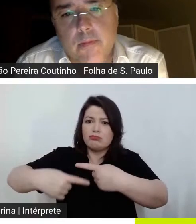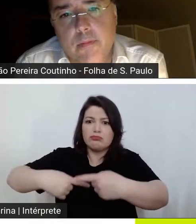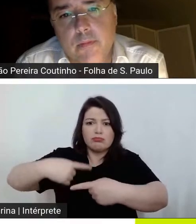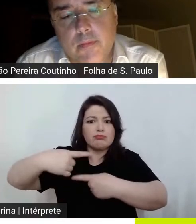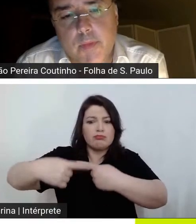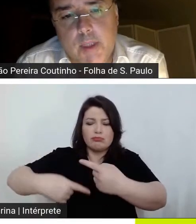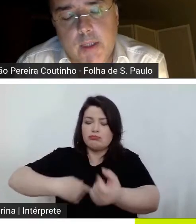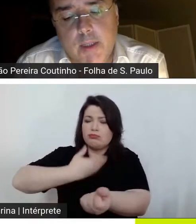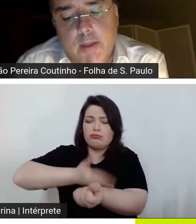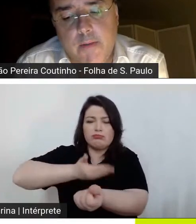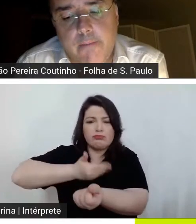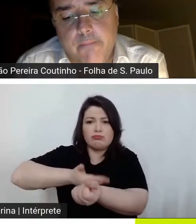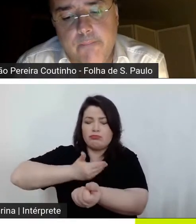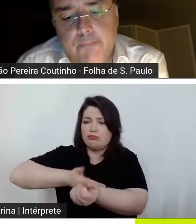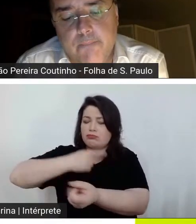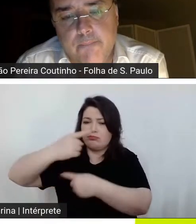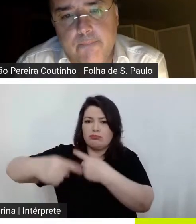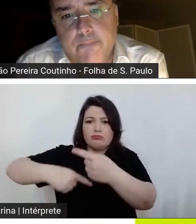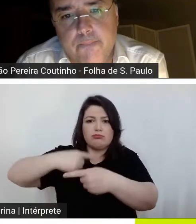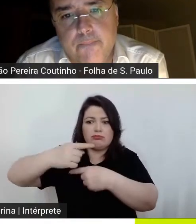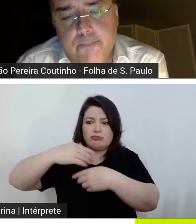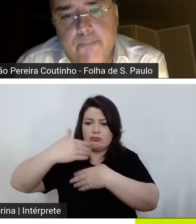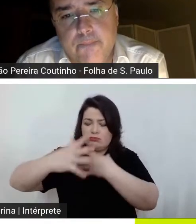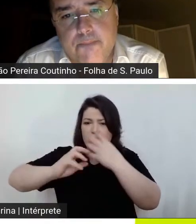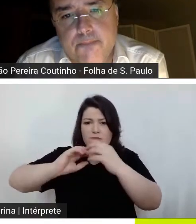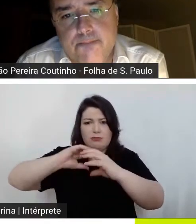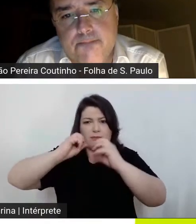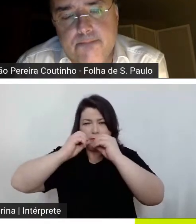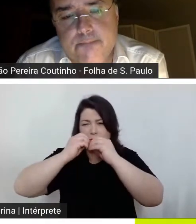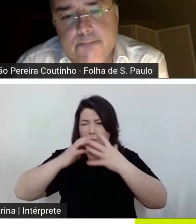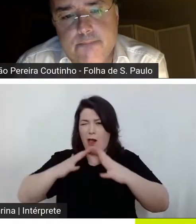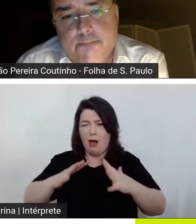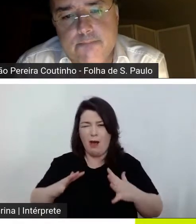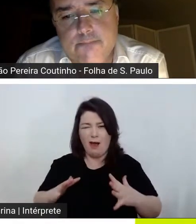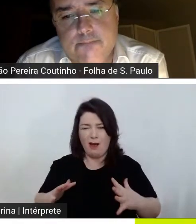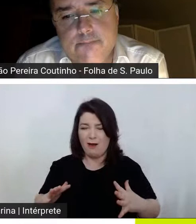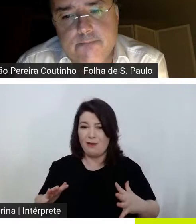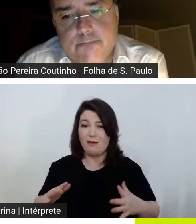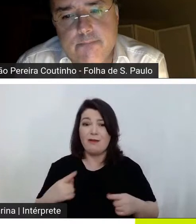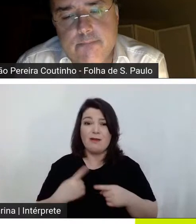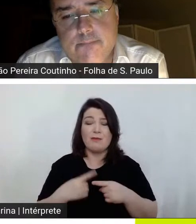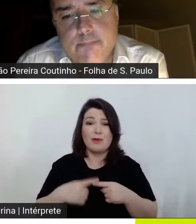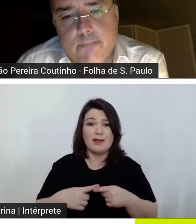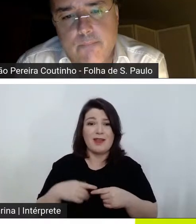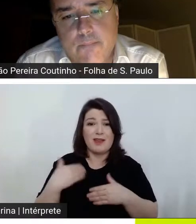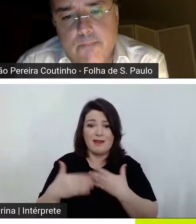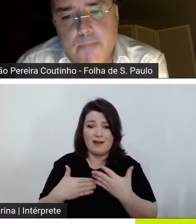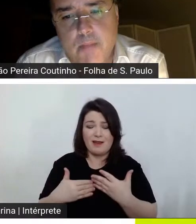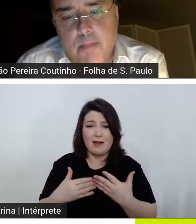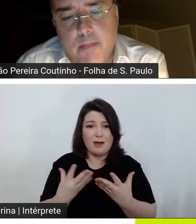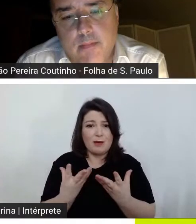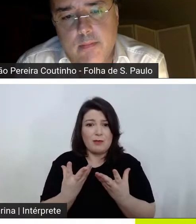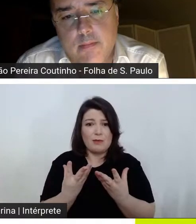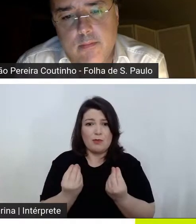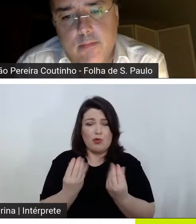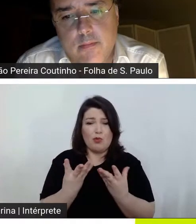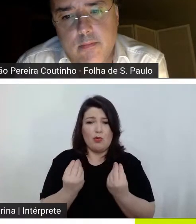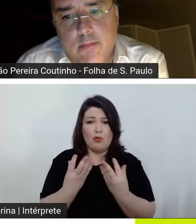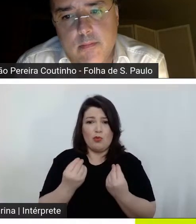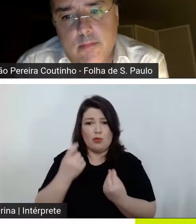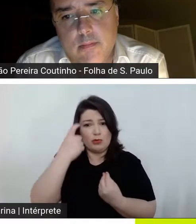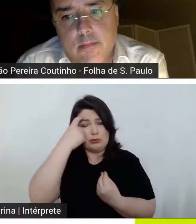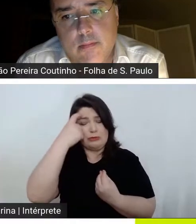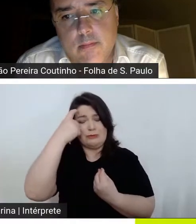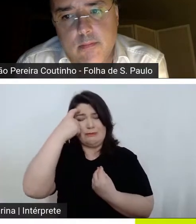altamente destrutivo porque ele vai gerando um excesso um um